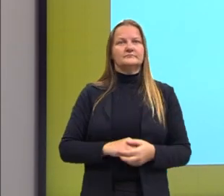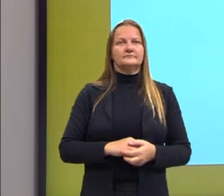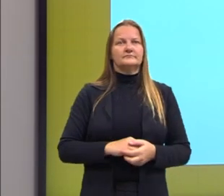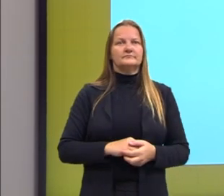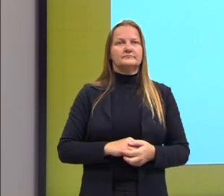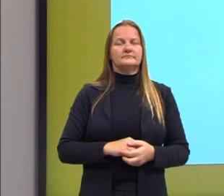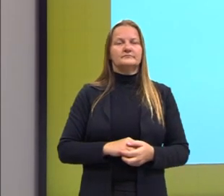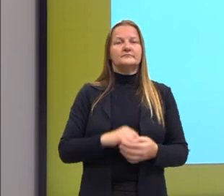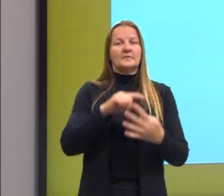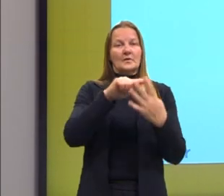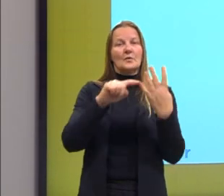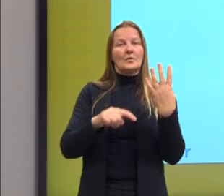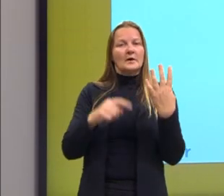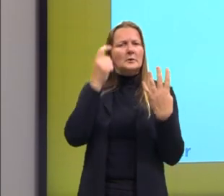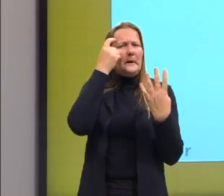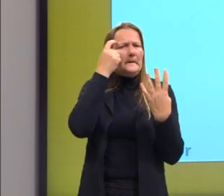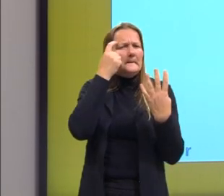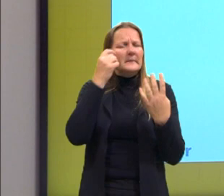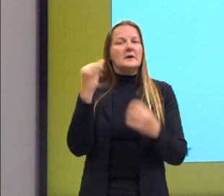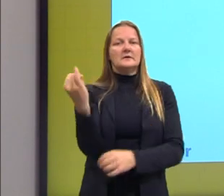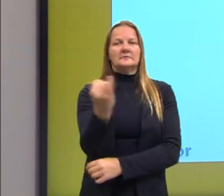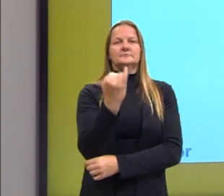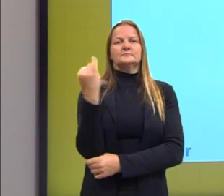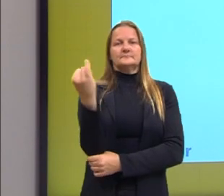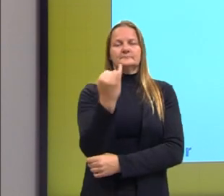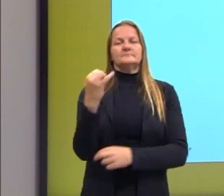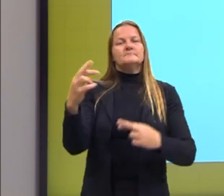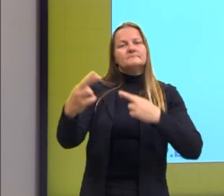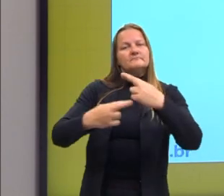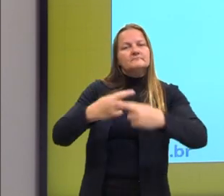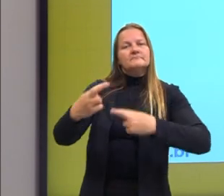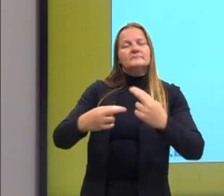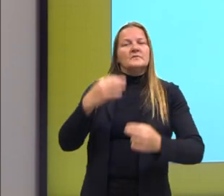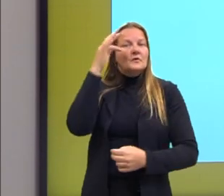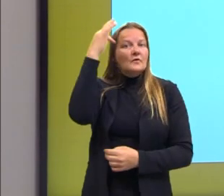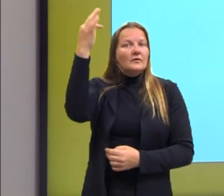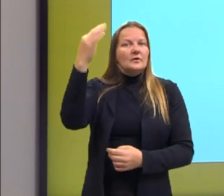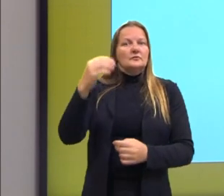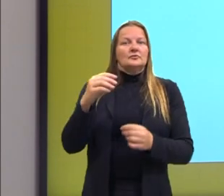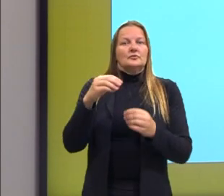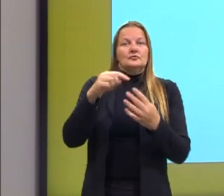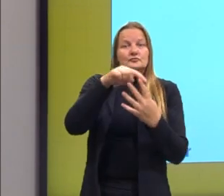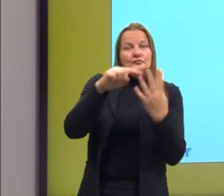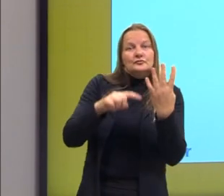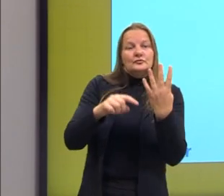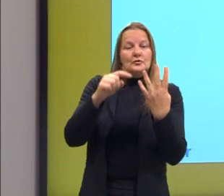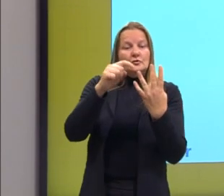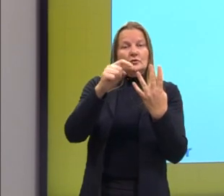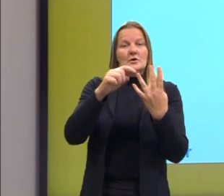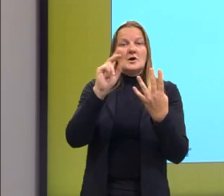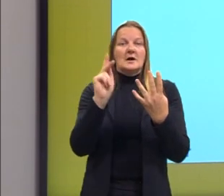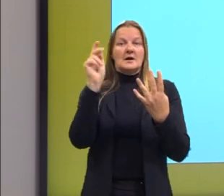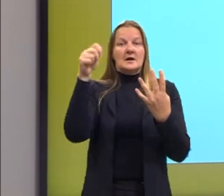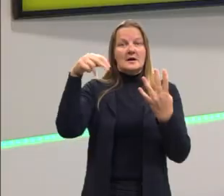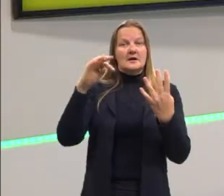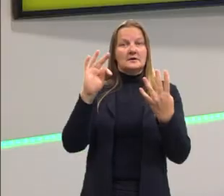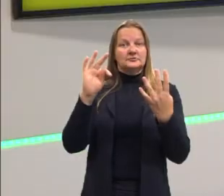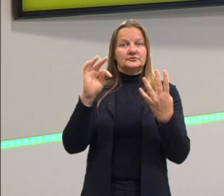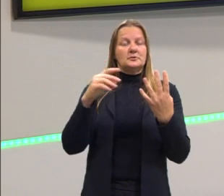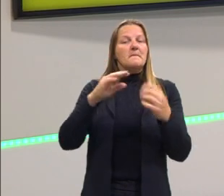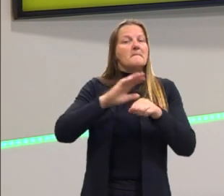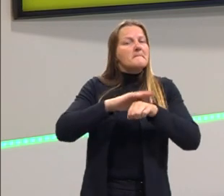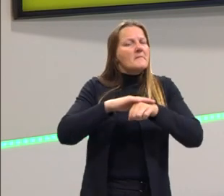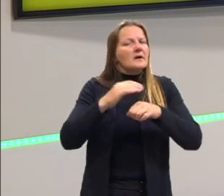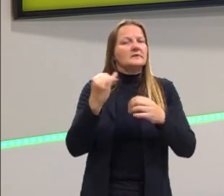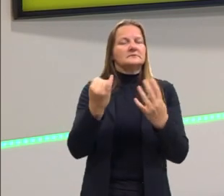quatro, muito importantes, que ocorrem esses filósofos, que vão discutir a questão ética descolada